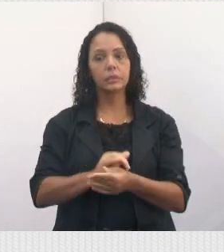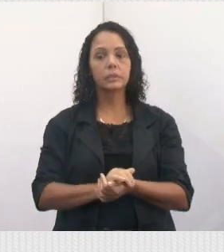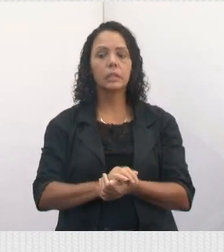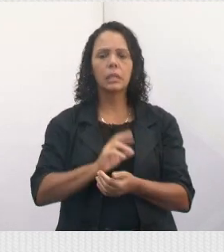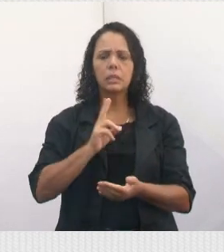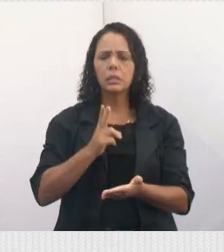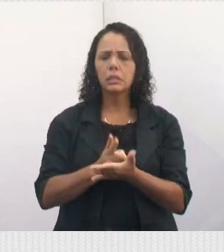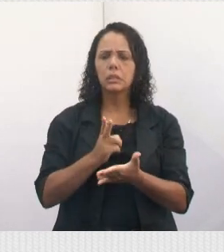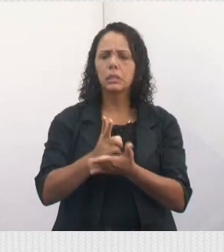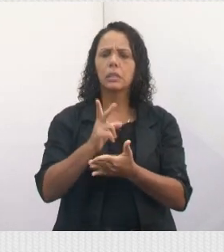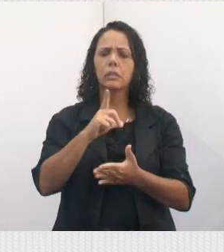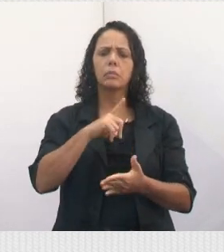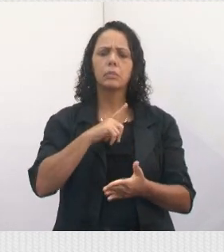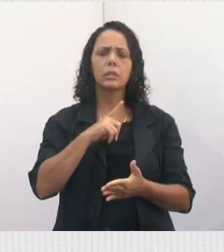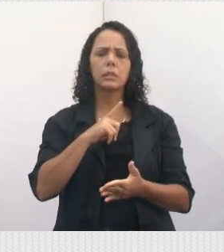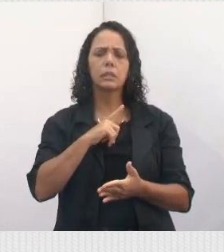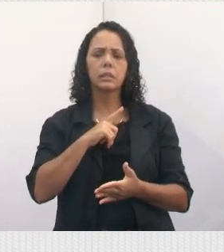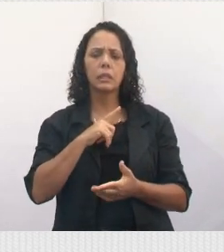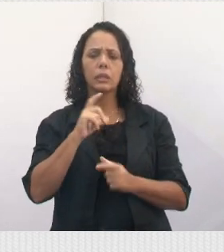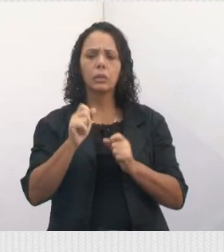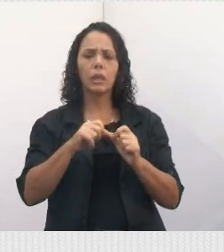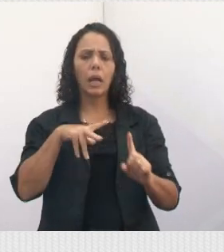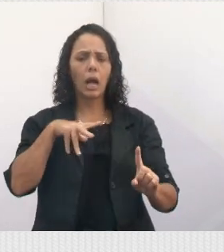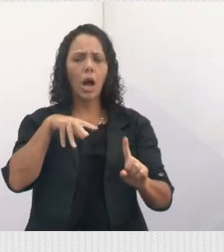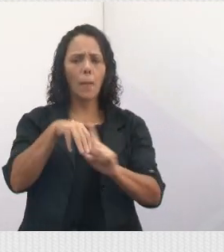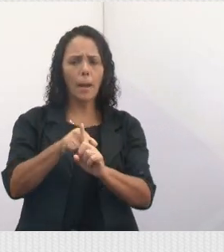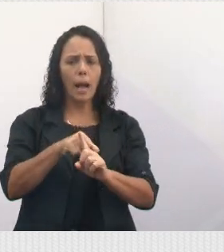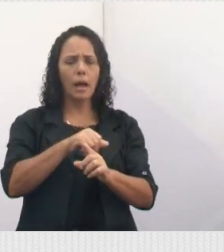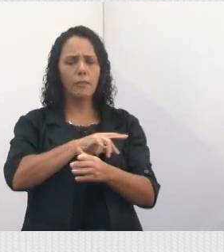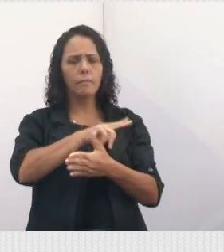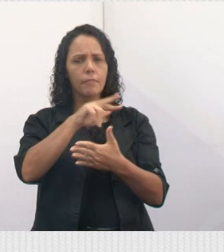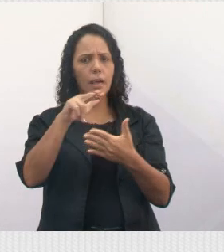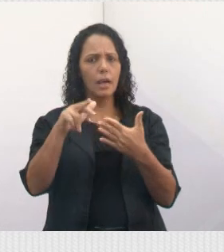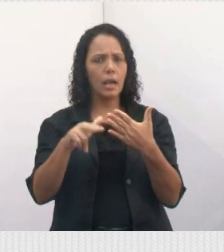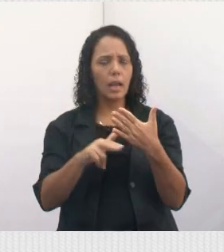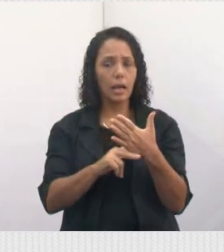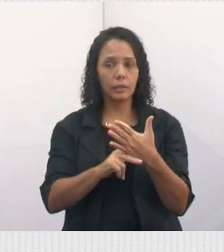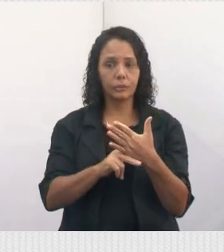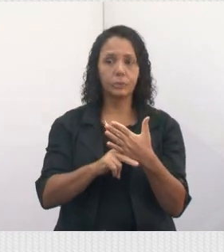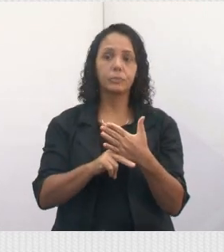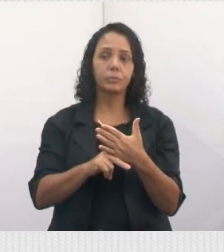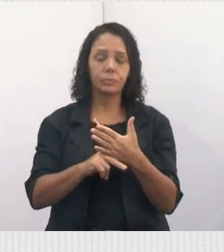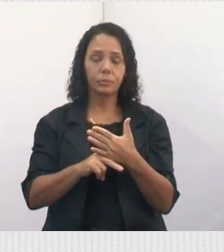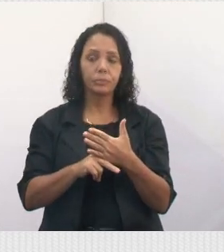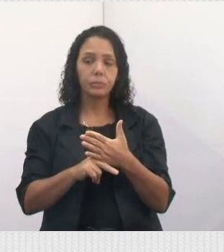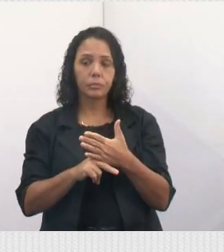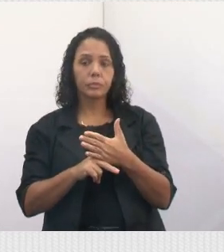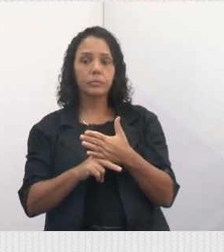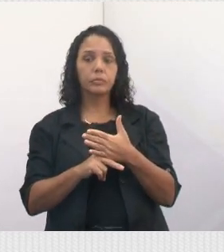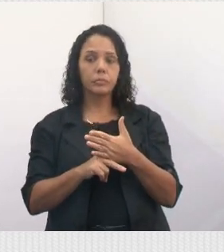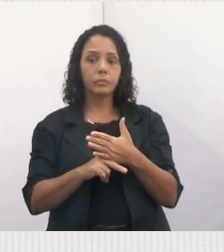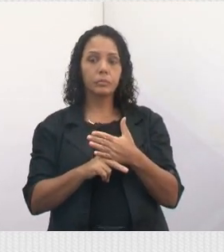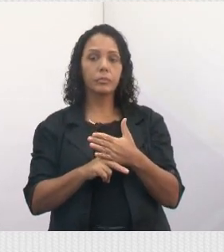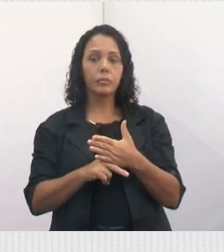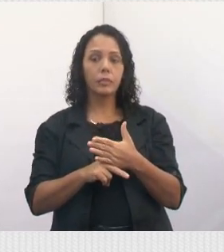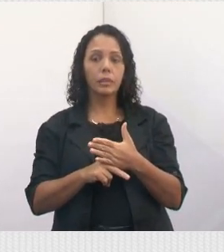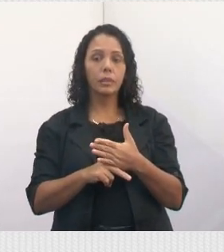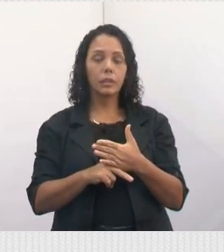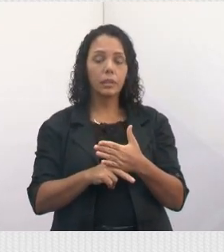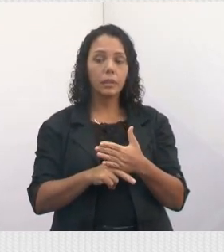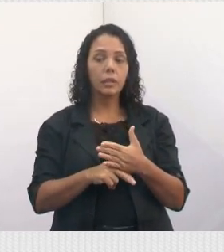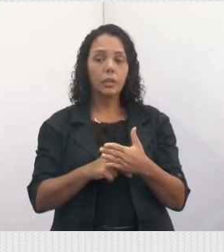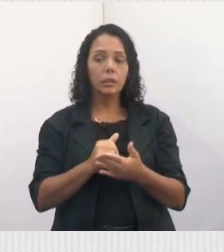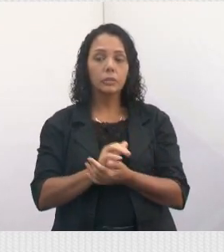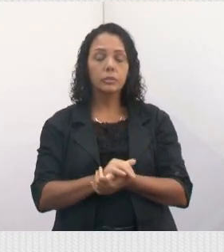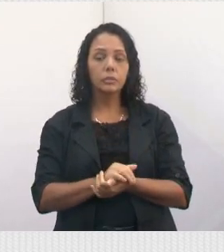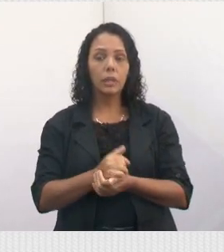sempre acontece, ou acontecia, muitos acidentes. Mesmo que a placa do dia quase passaram reto ali, né,